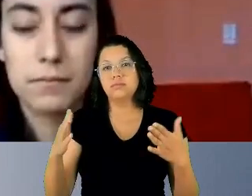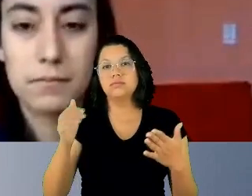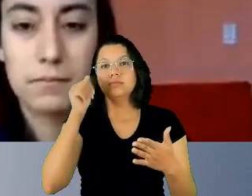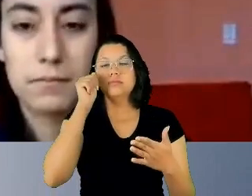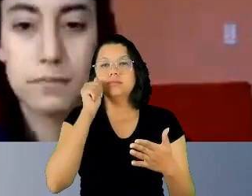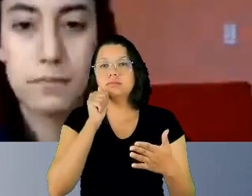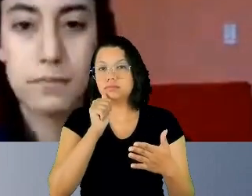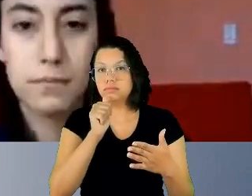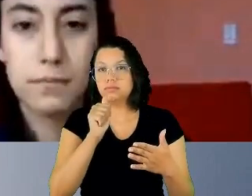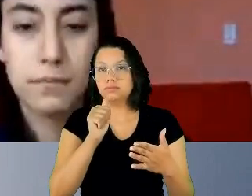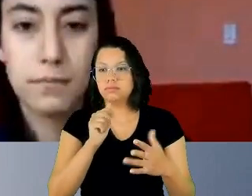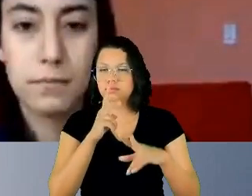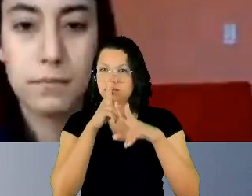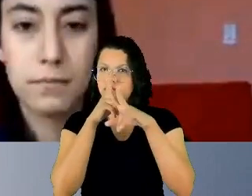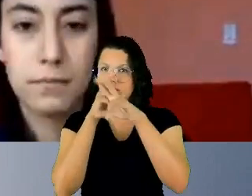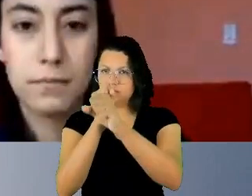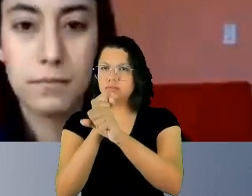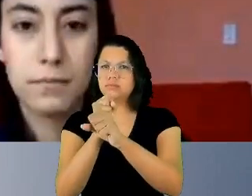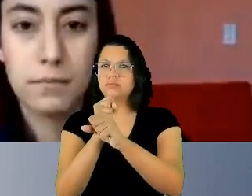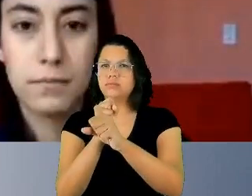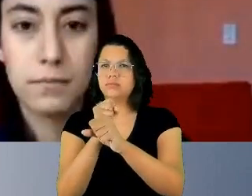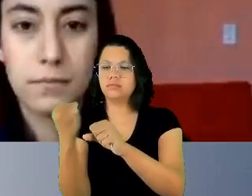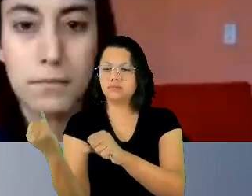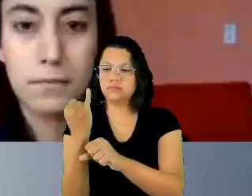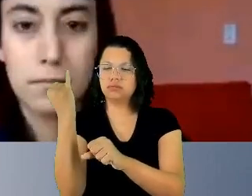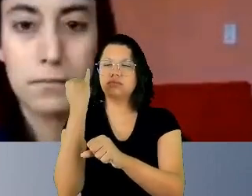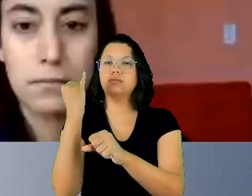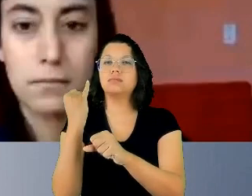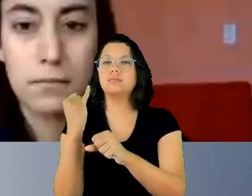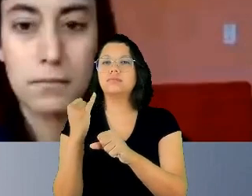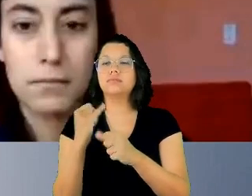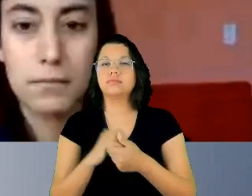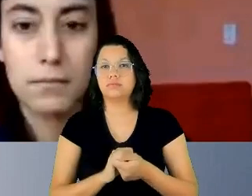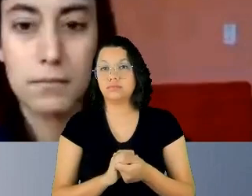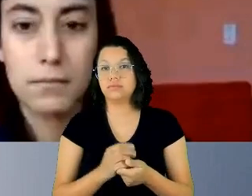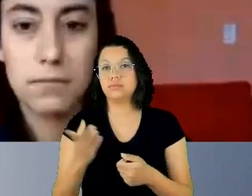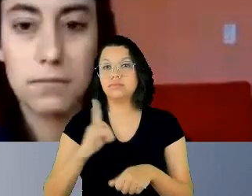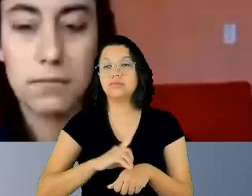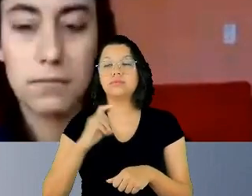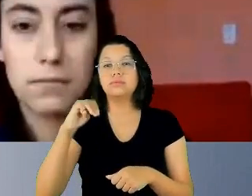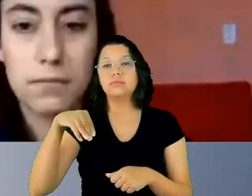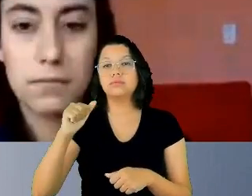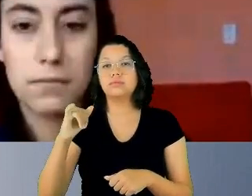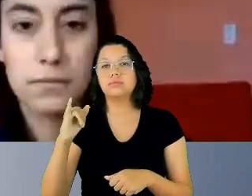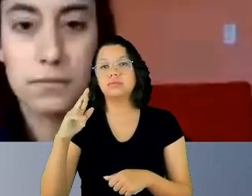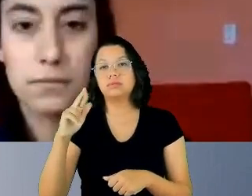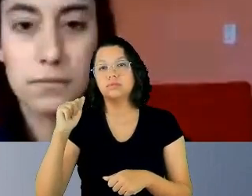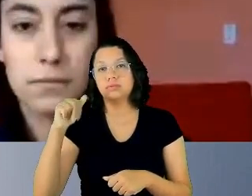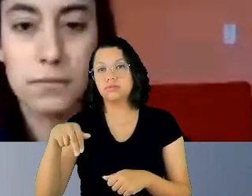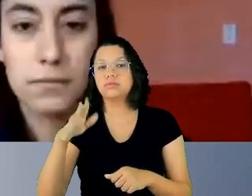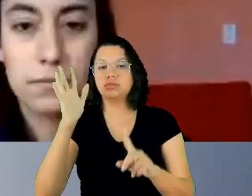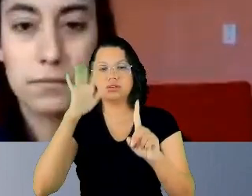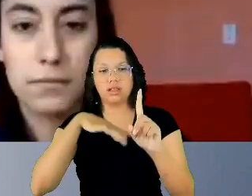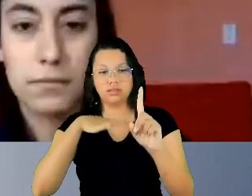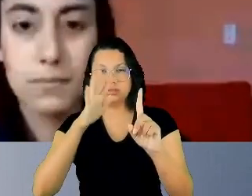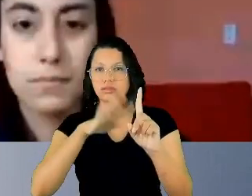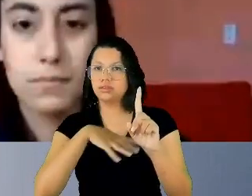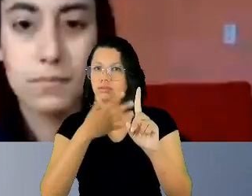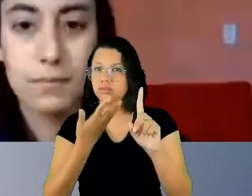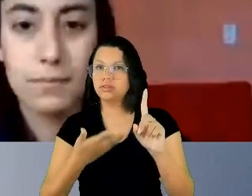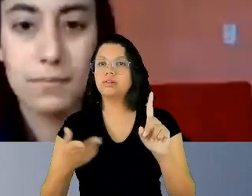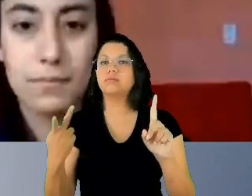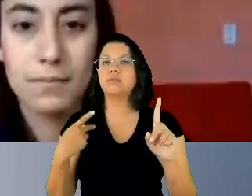fortes, mulheres relevantes, como o doutor Mairam, inclusive, já saudou para nós o